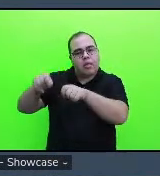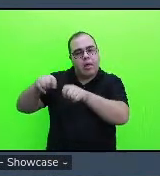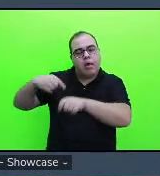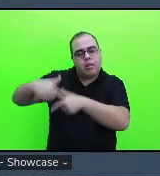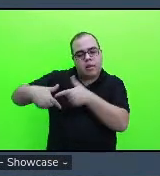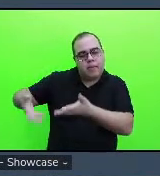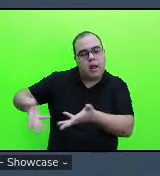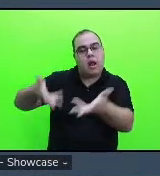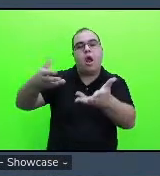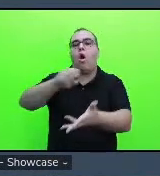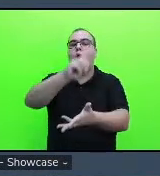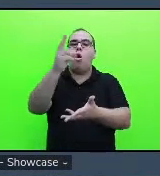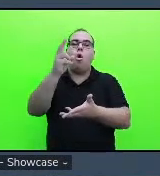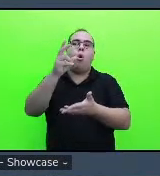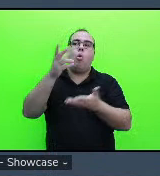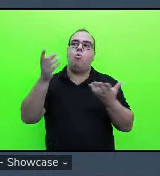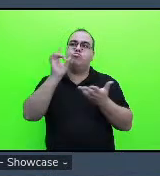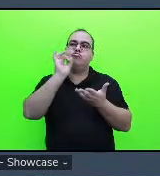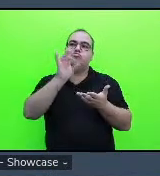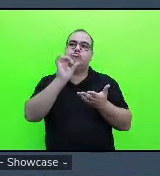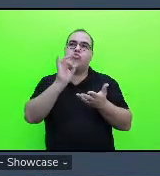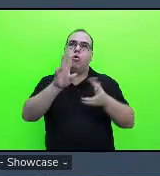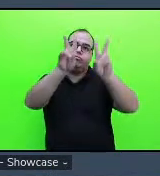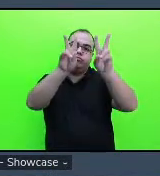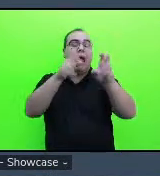vão simplesmente pela parte do lazer